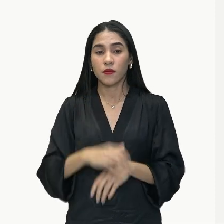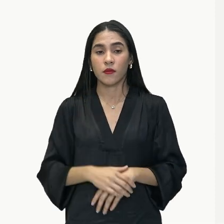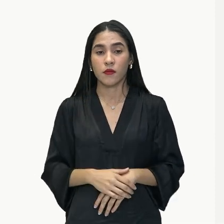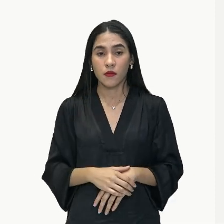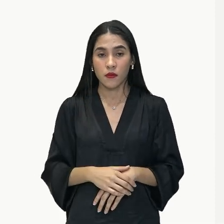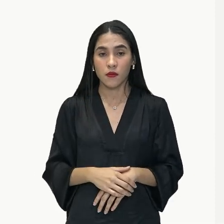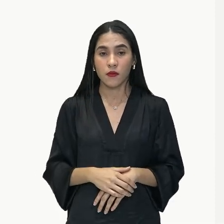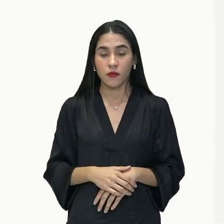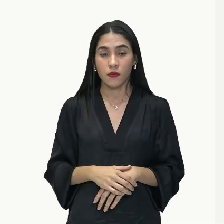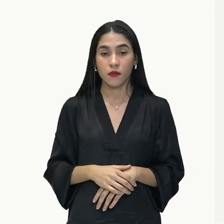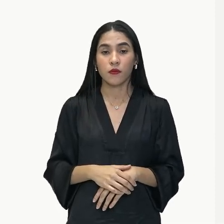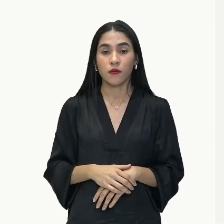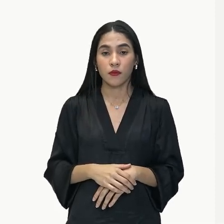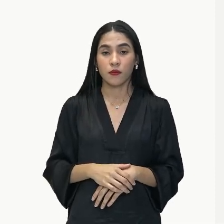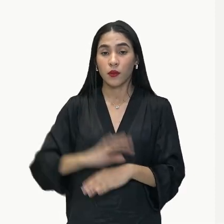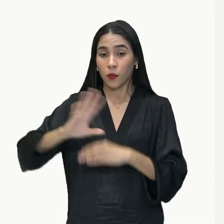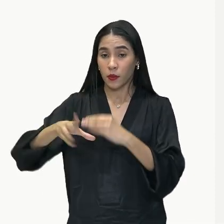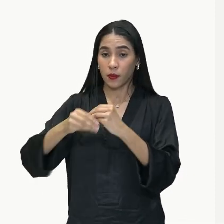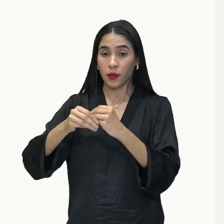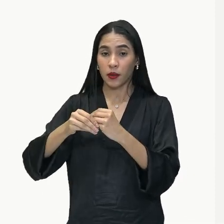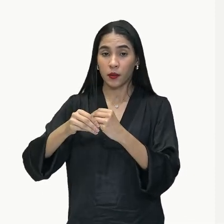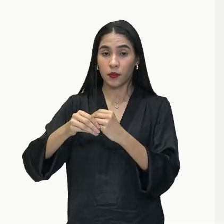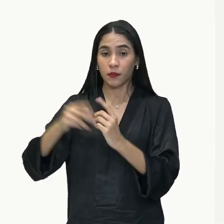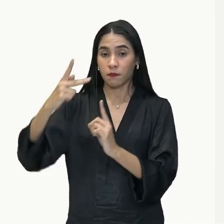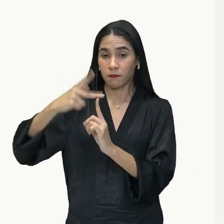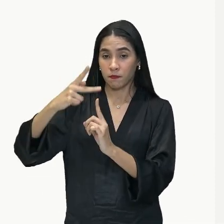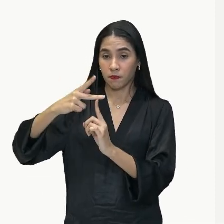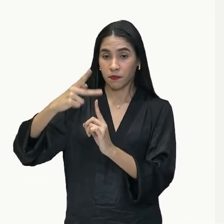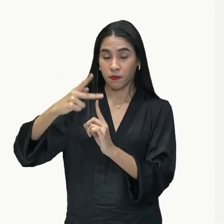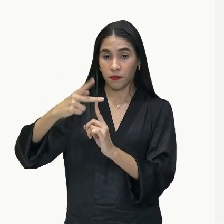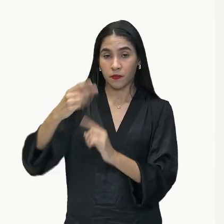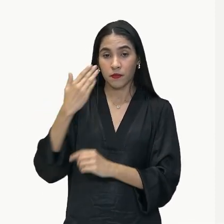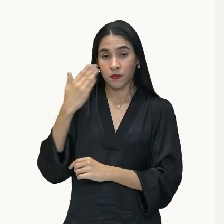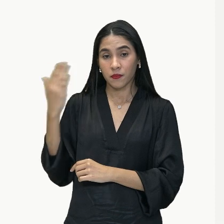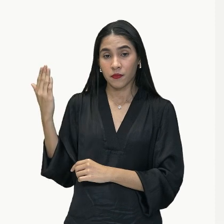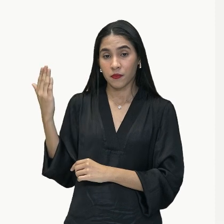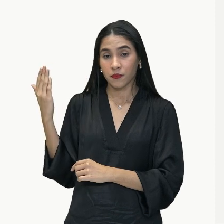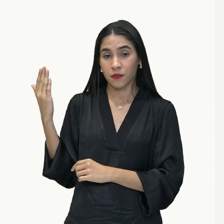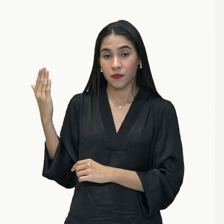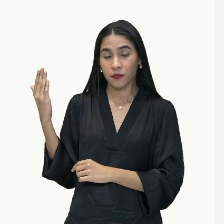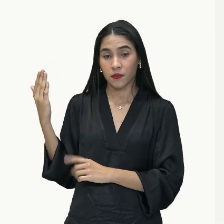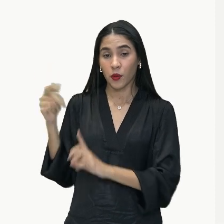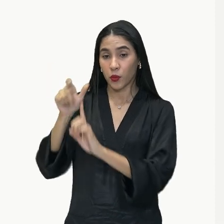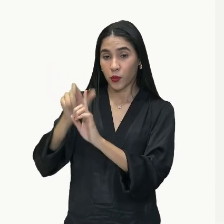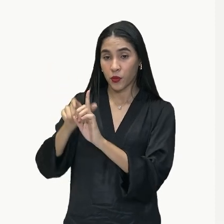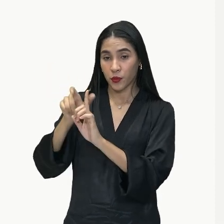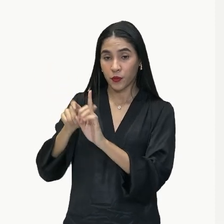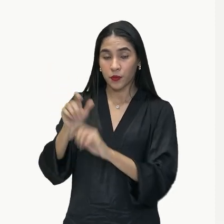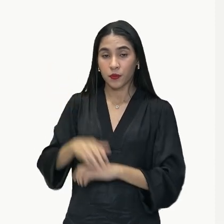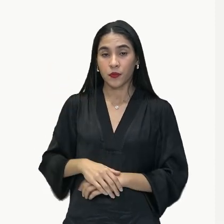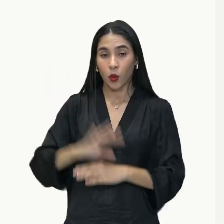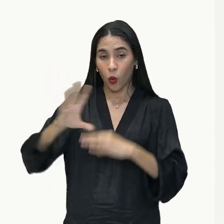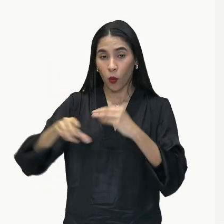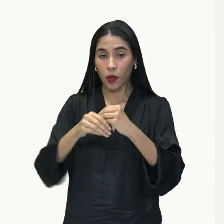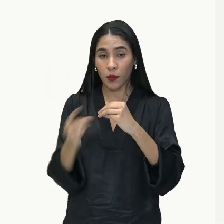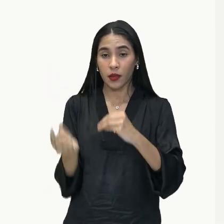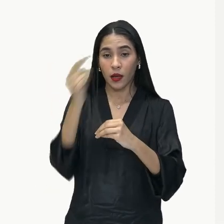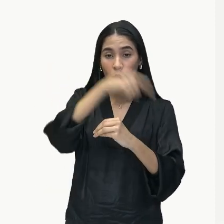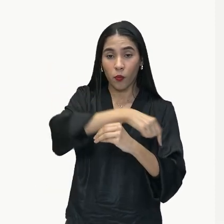Exatamente o elemento que exerce a função de predicativo do sujeito, ok?